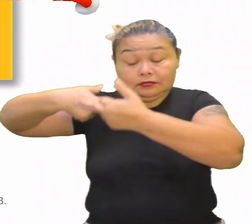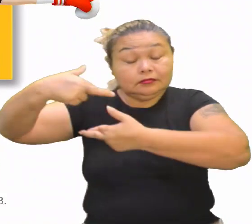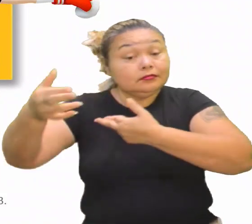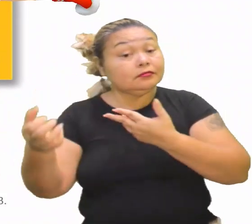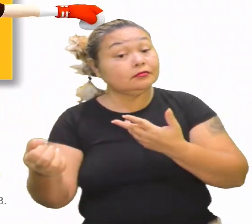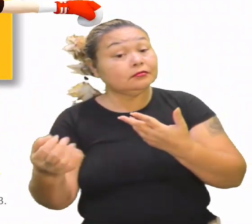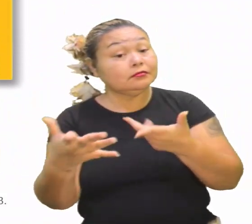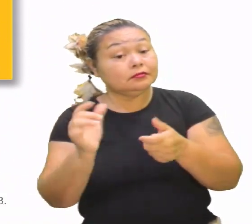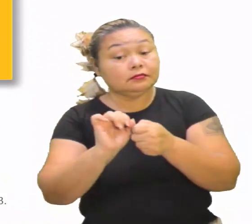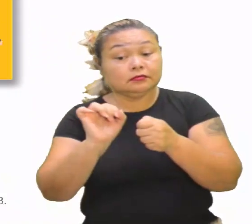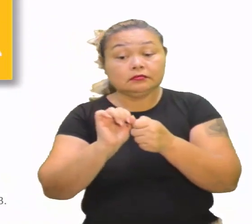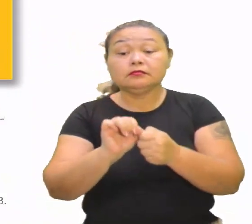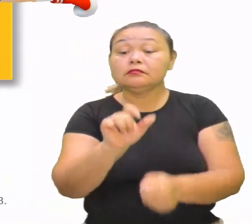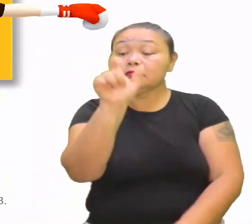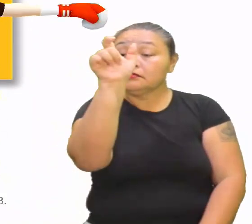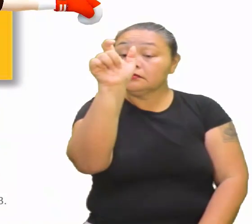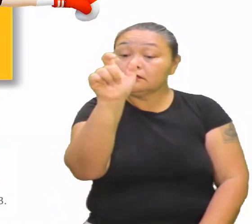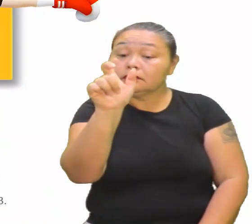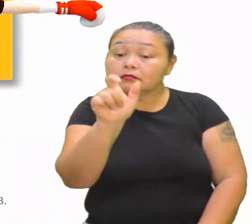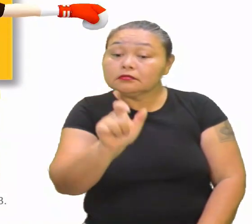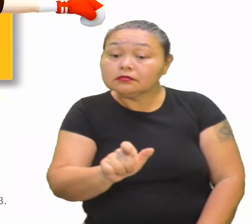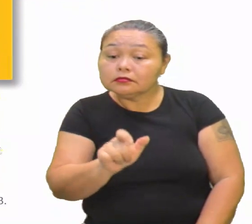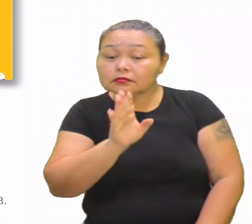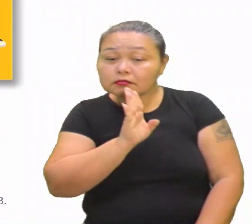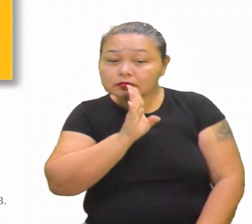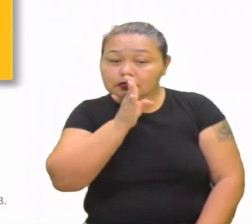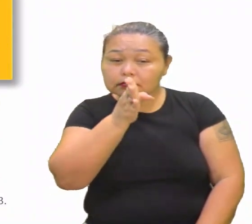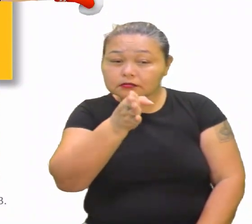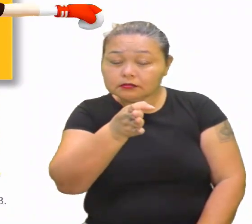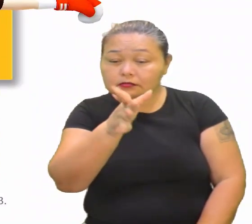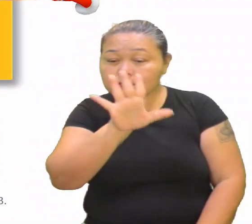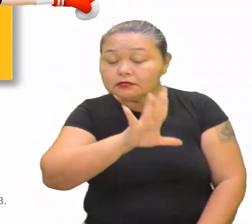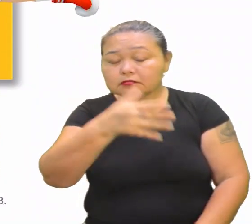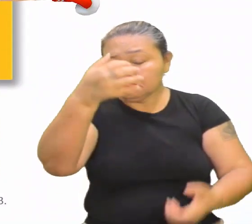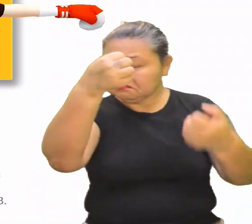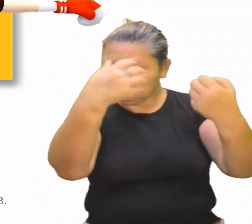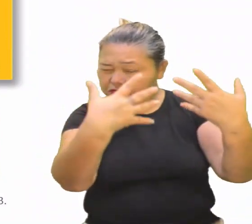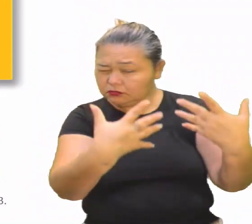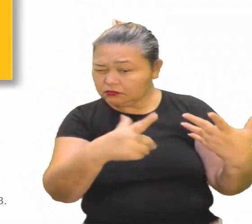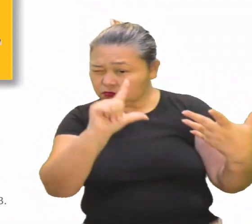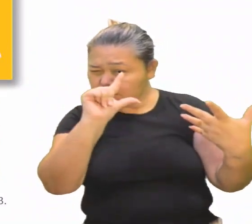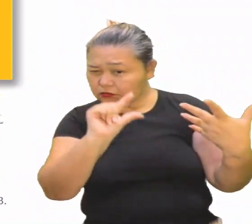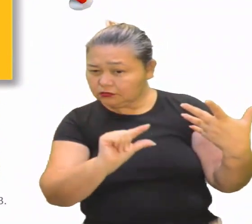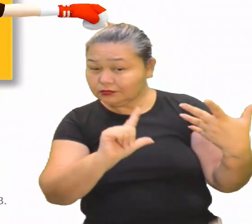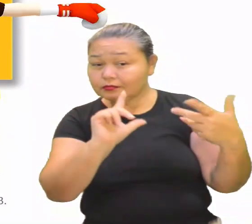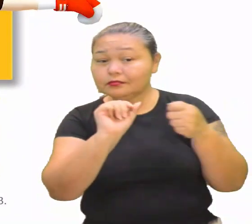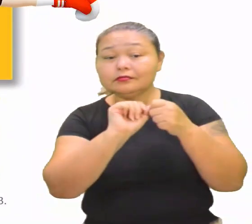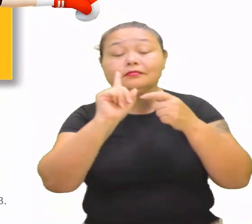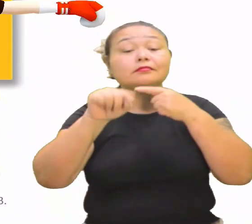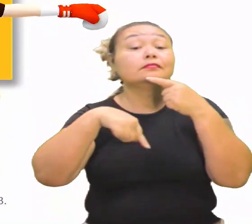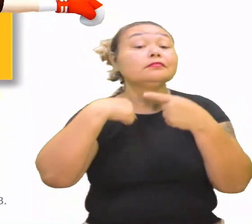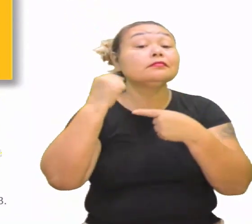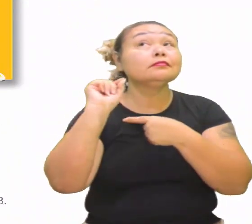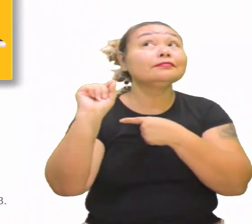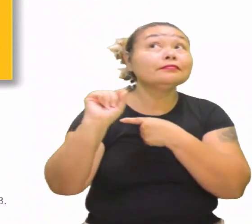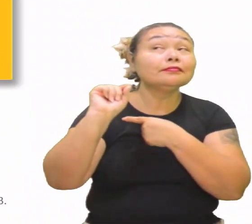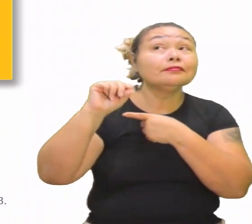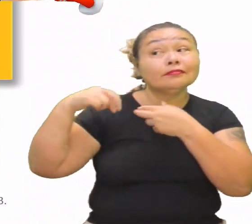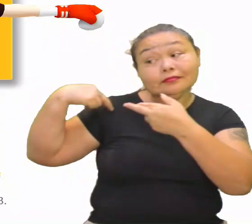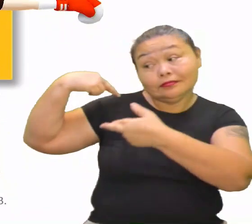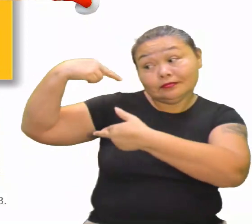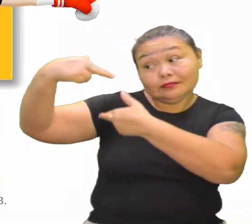o homem como centro é o contexto histórico, né? Uma breve explanação. o que foi o Renascimento?